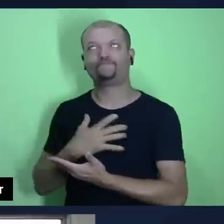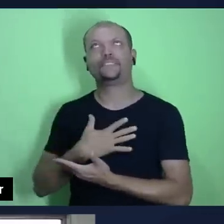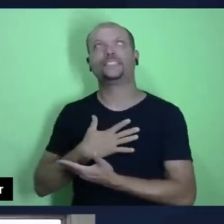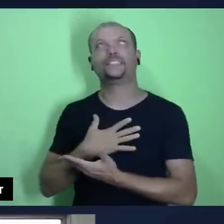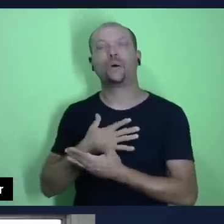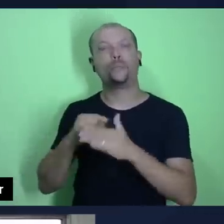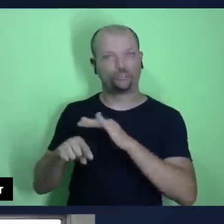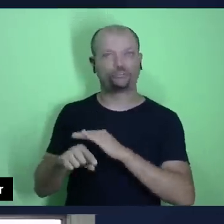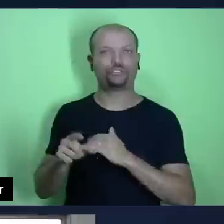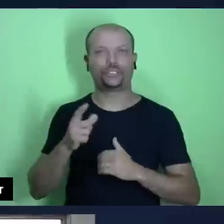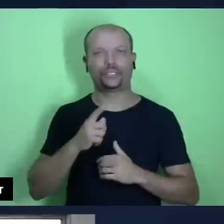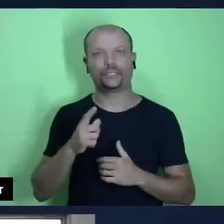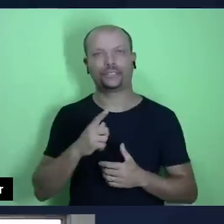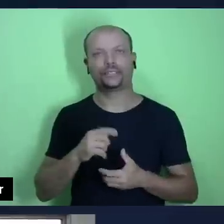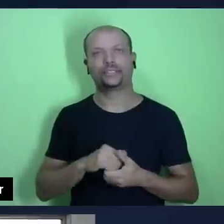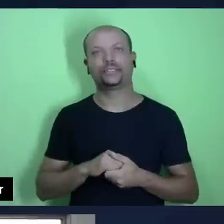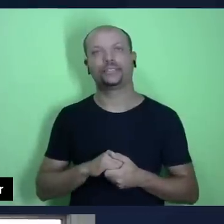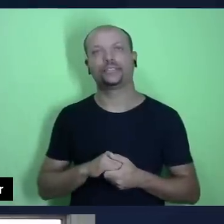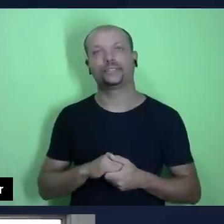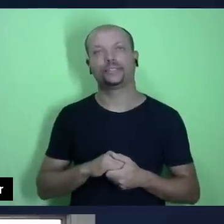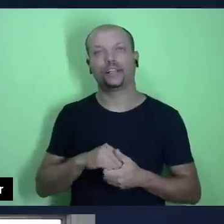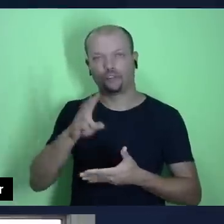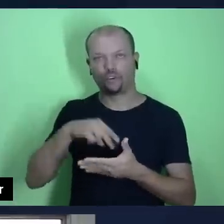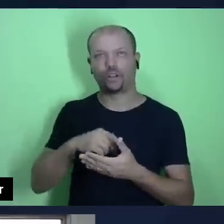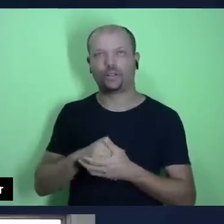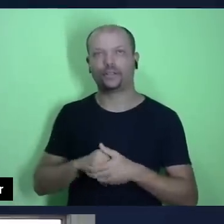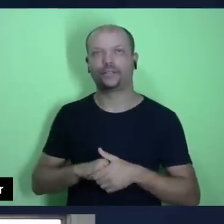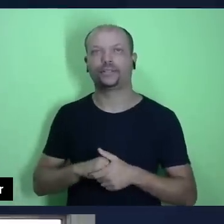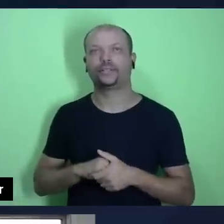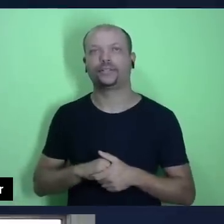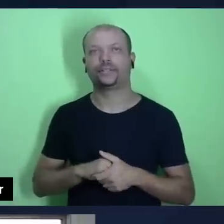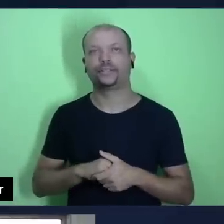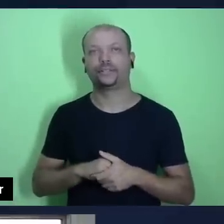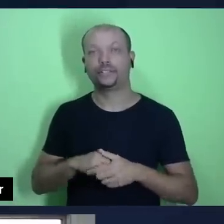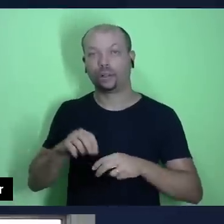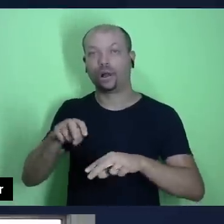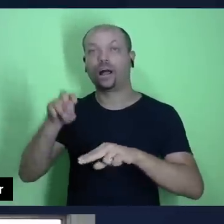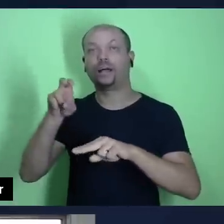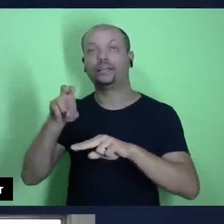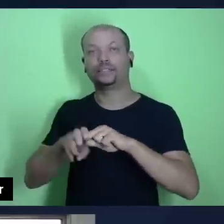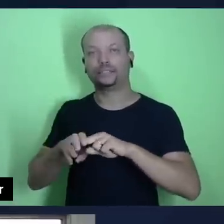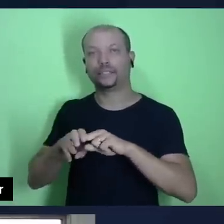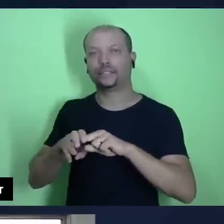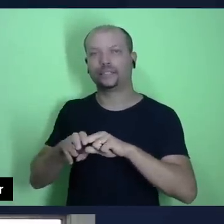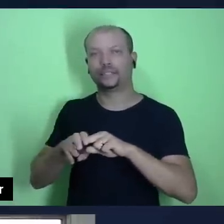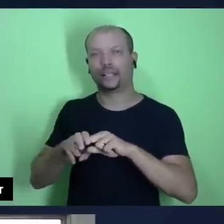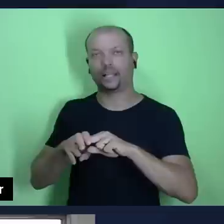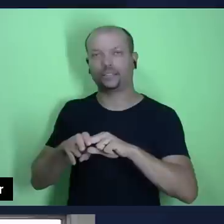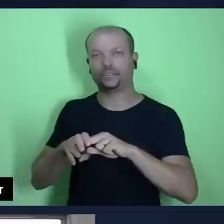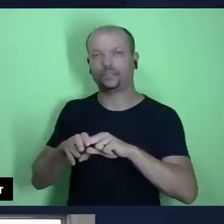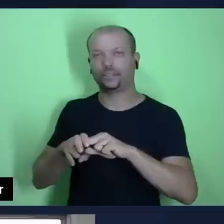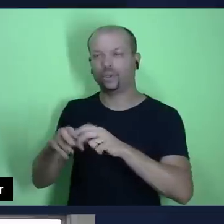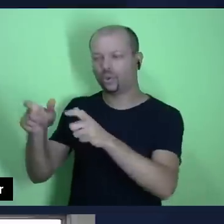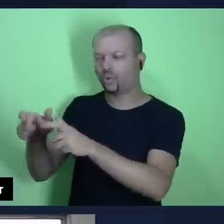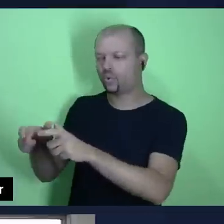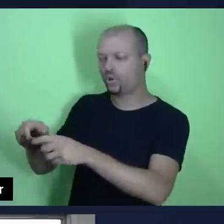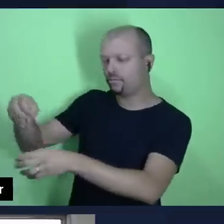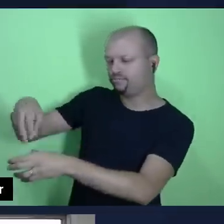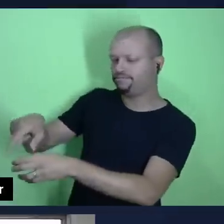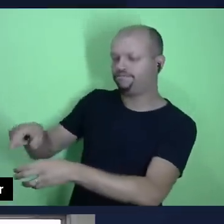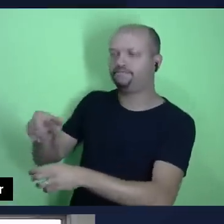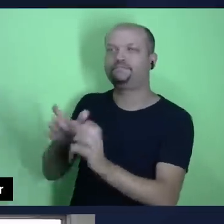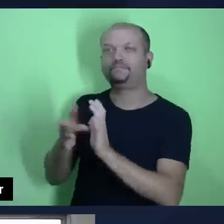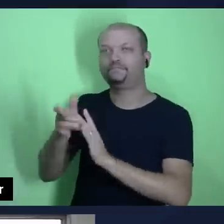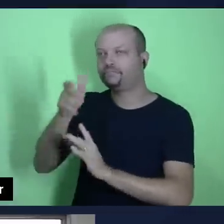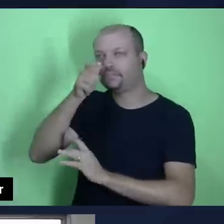né? Marcos 12, 41 a 44. Eu vou ler a história. Assentado diante do gasofilácio, observava Jesus como o